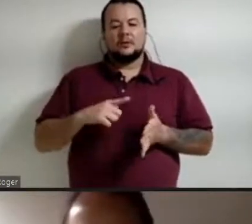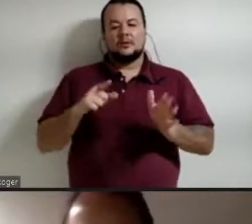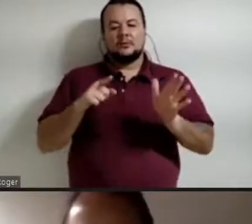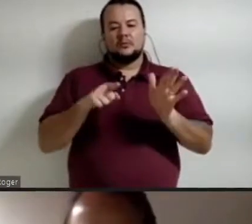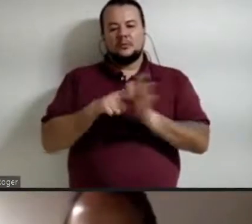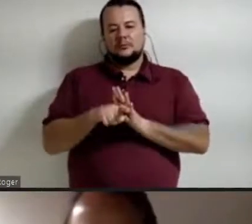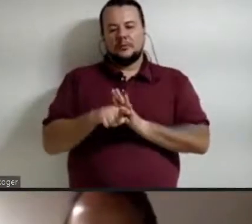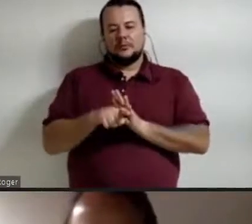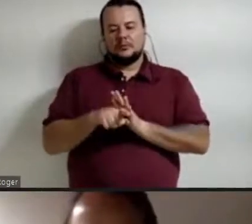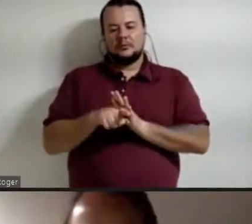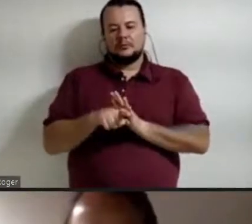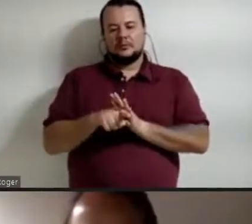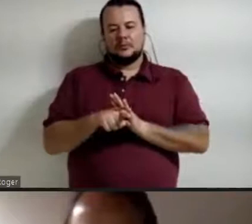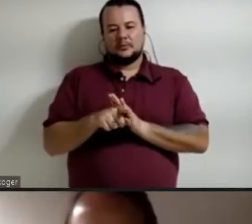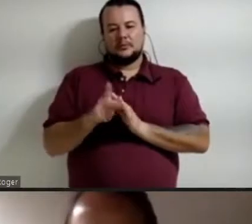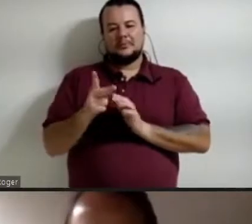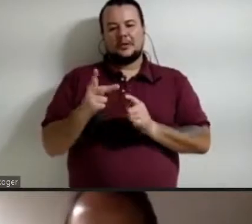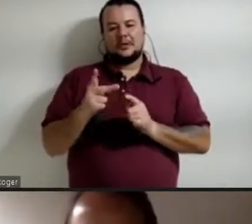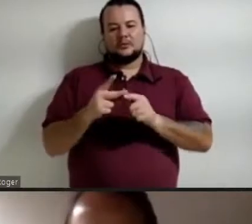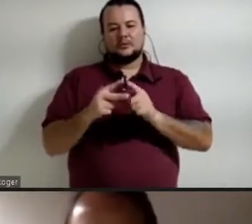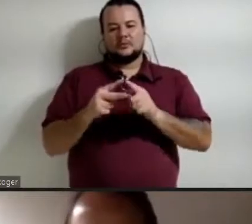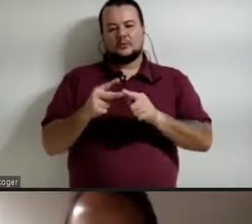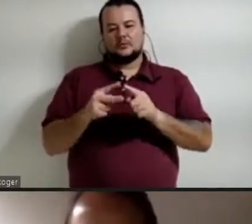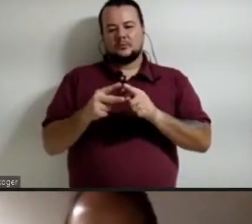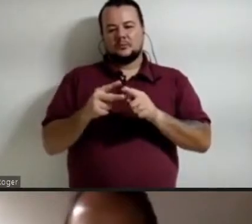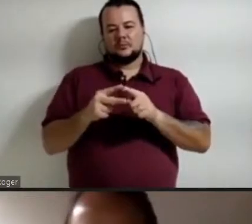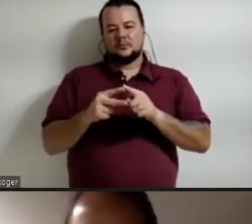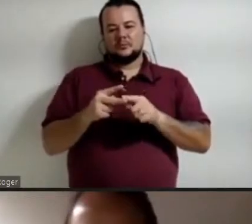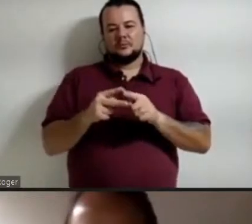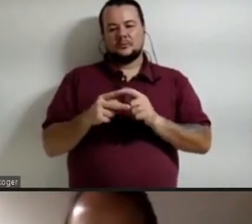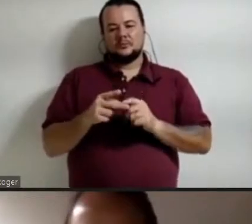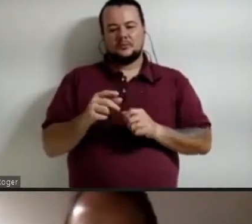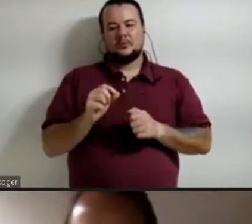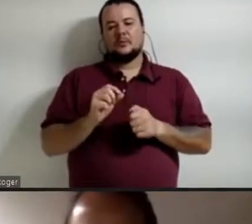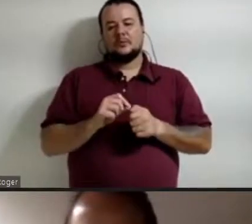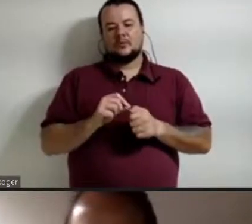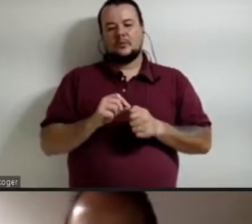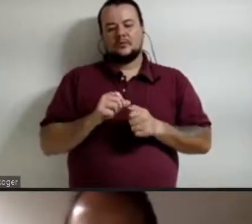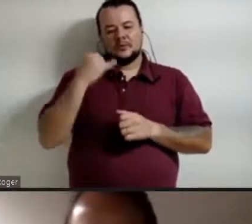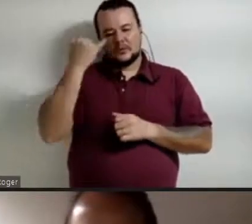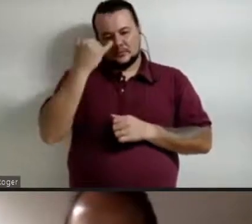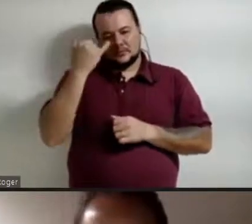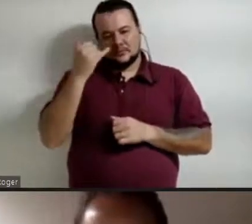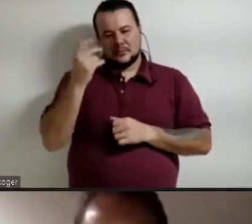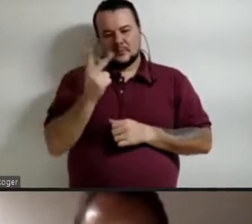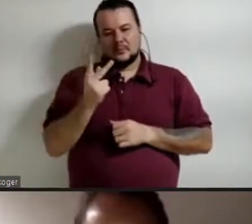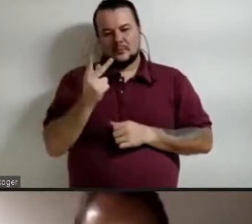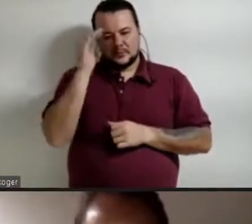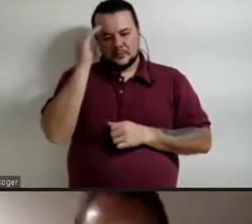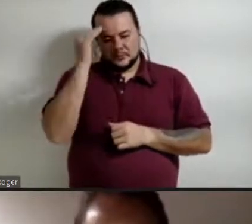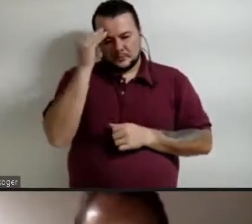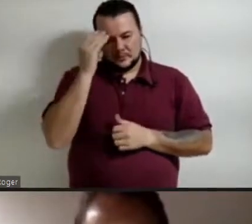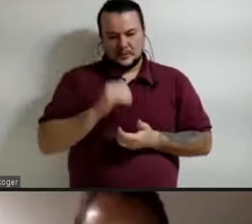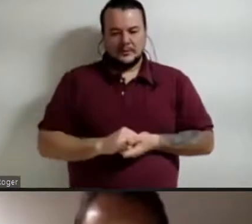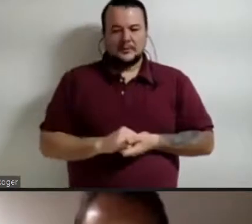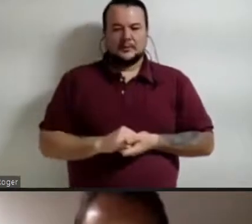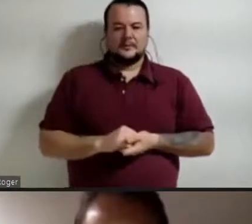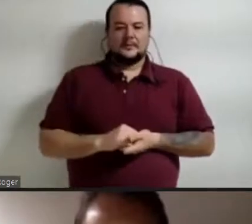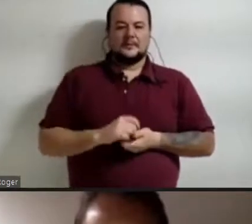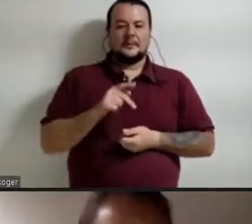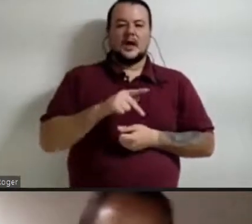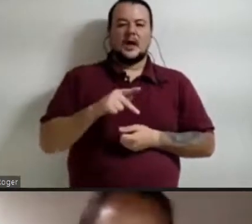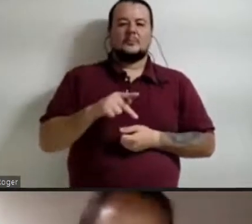dois, por isso eu vou fazer em espanhol, porque vocês dois compreendem. A professora Elisa Andrade